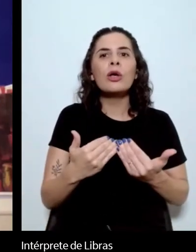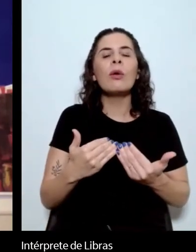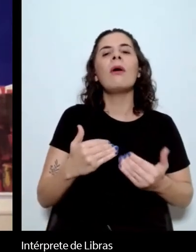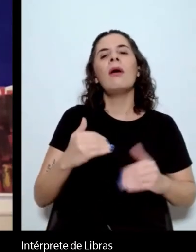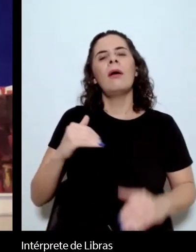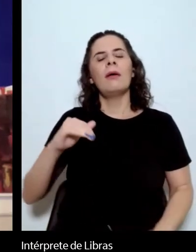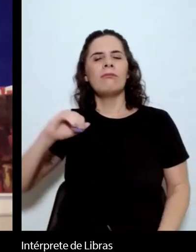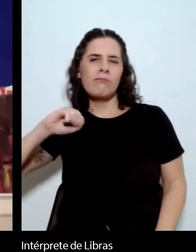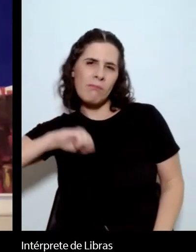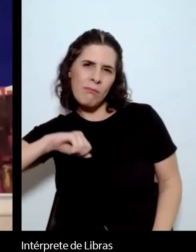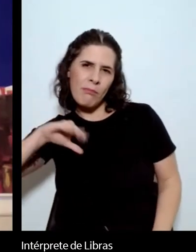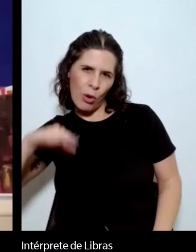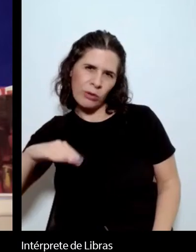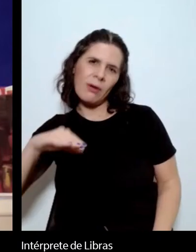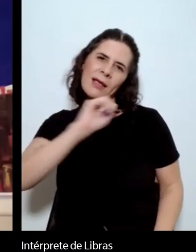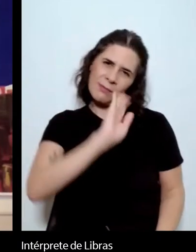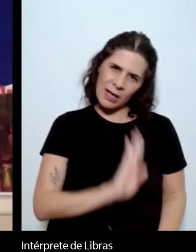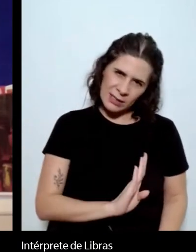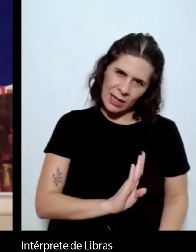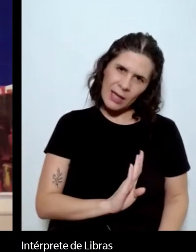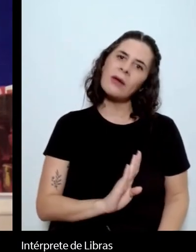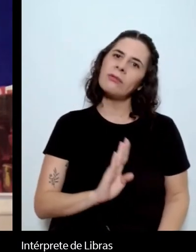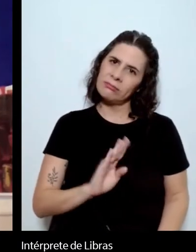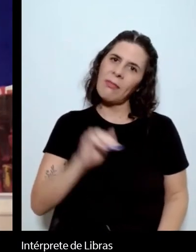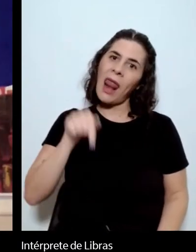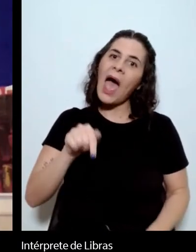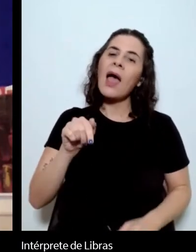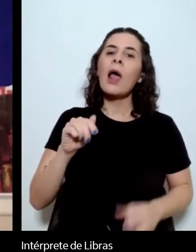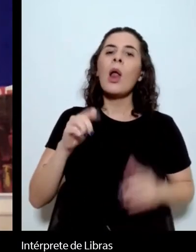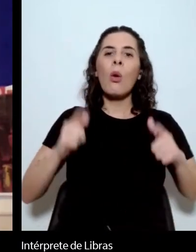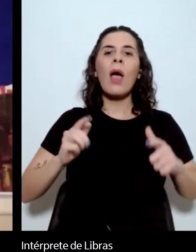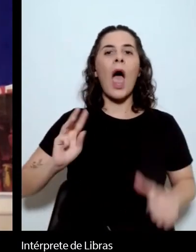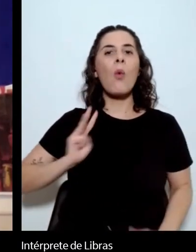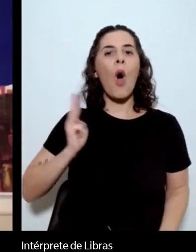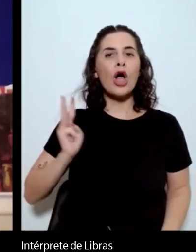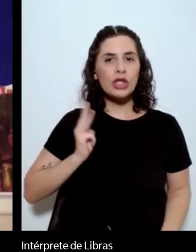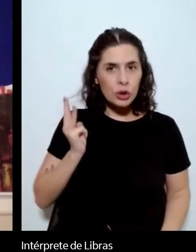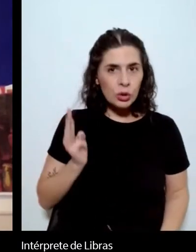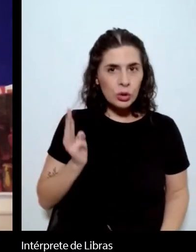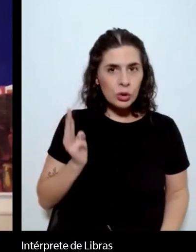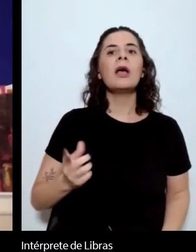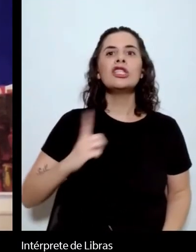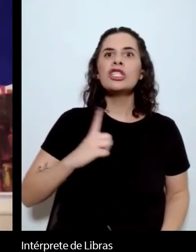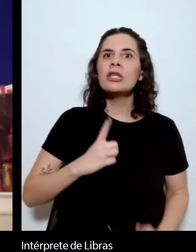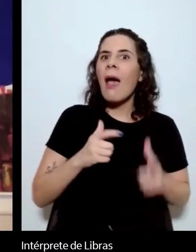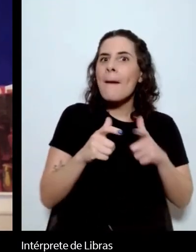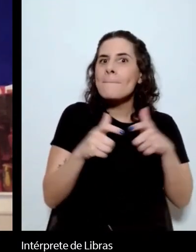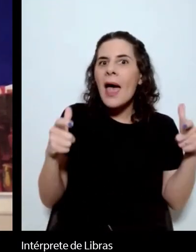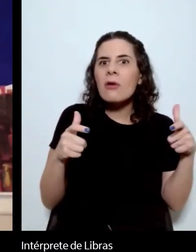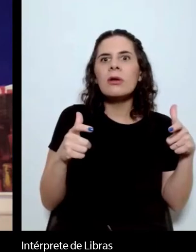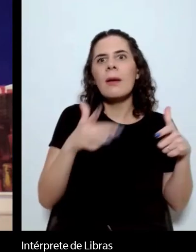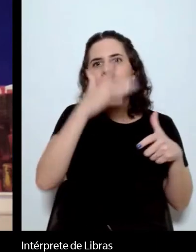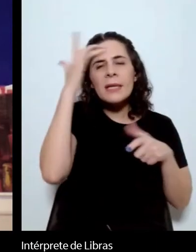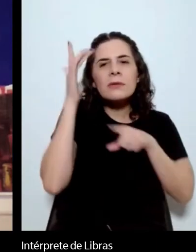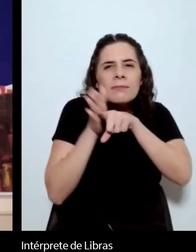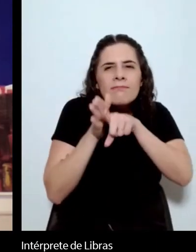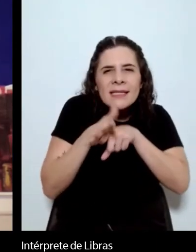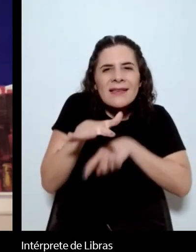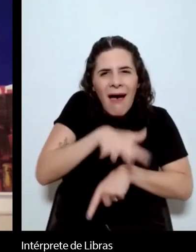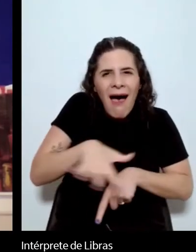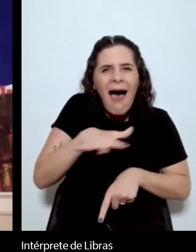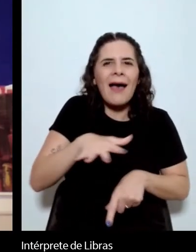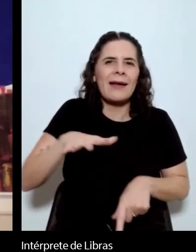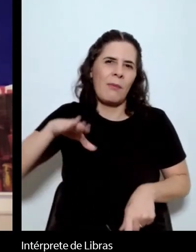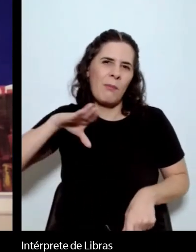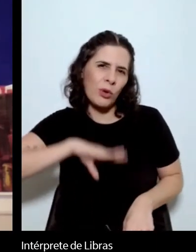Eu acho que havia cinco desses colóquios. reuniamos maiores intelectuais do mundo luso-brasileiro e